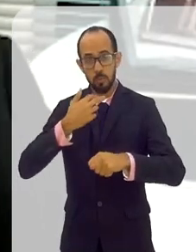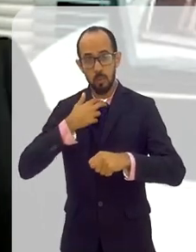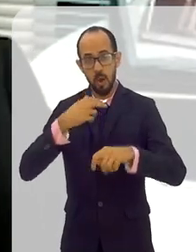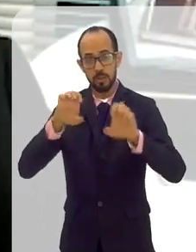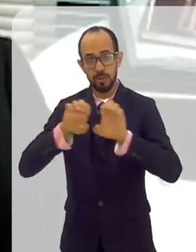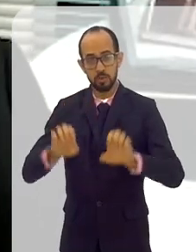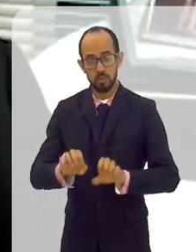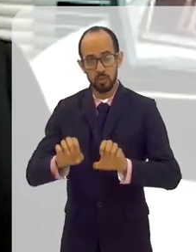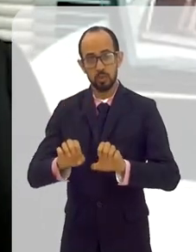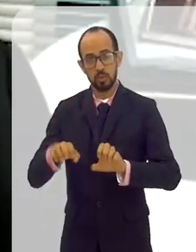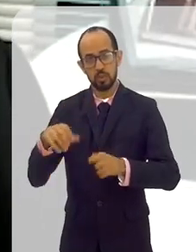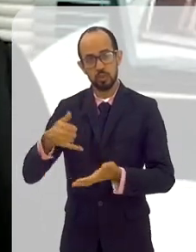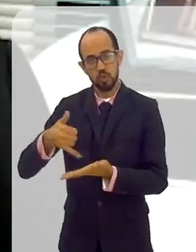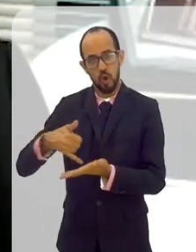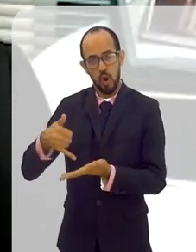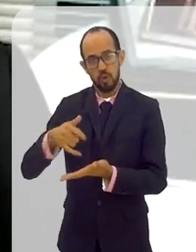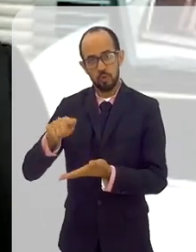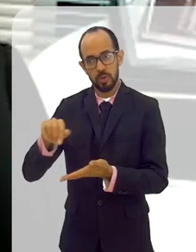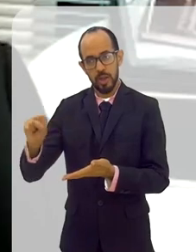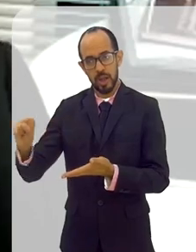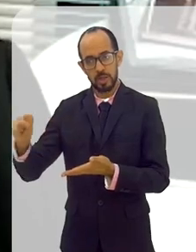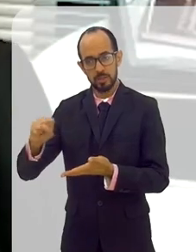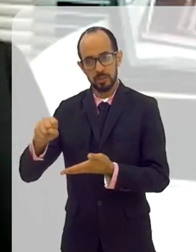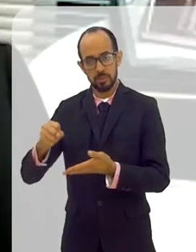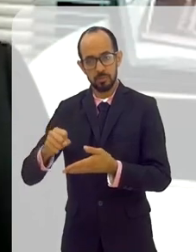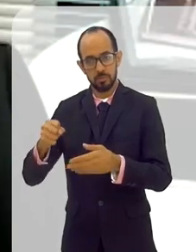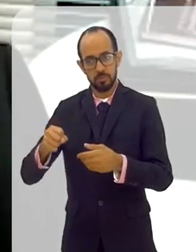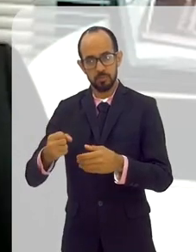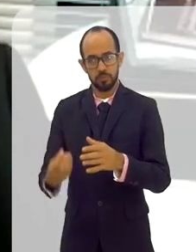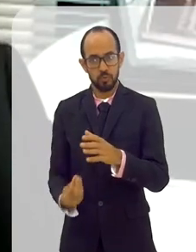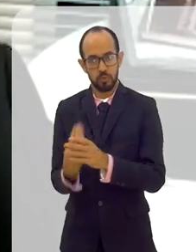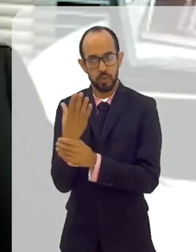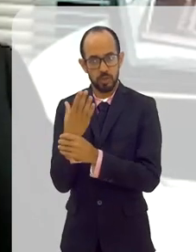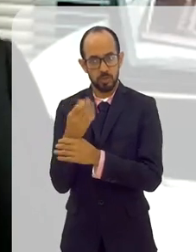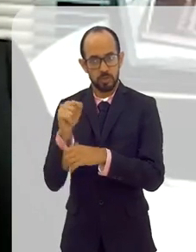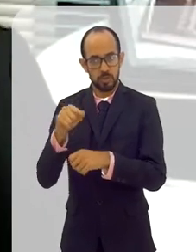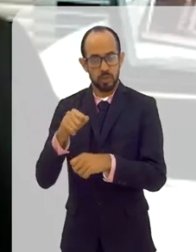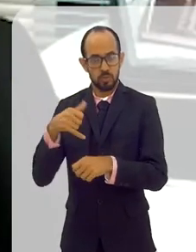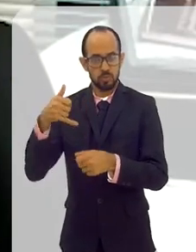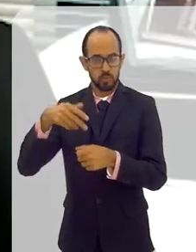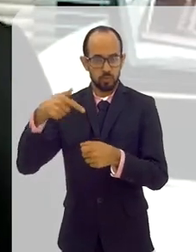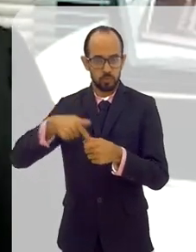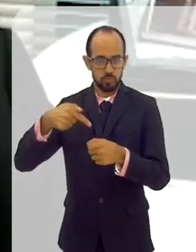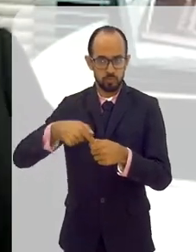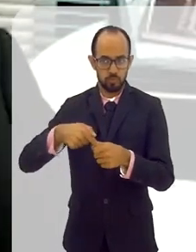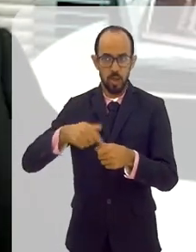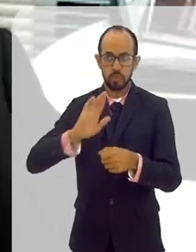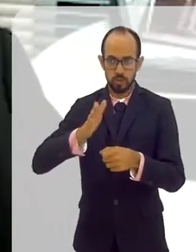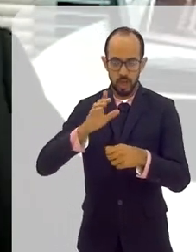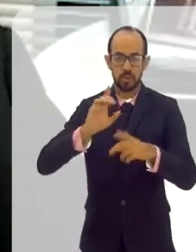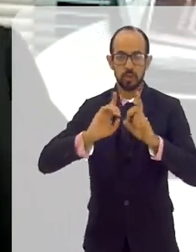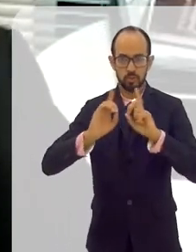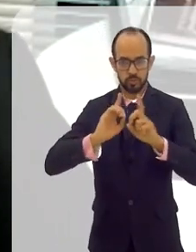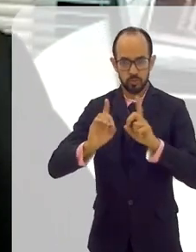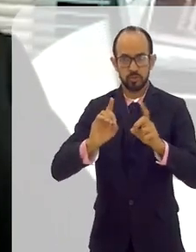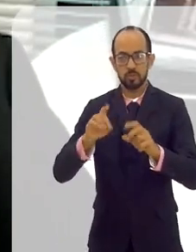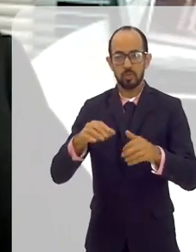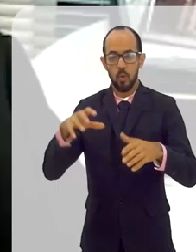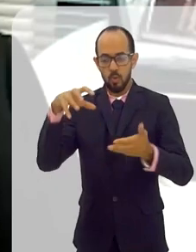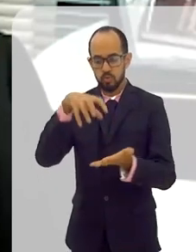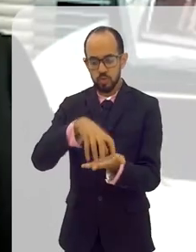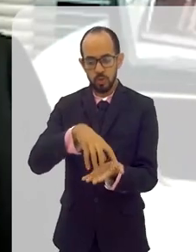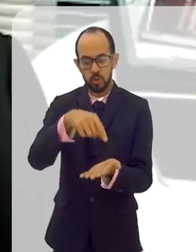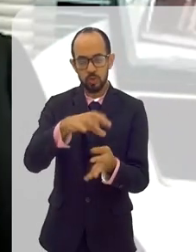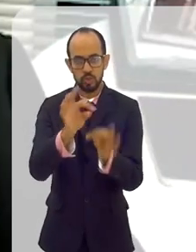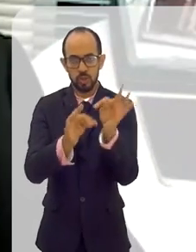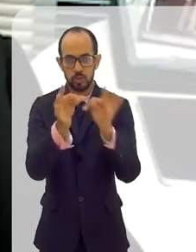não pode mais se basear apenas em óleo e gás e utilização de combustíveis fósseis. Então, a gente já está pensando que devemos ter um parque